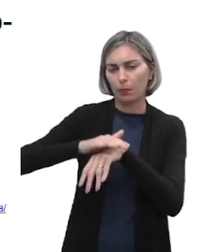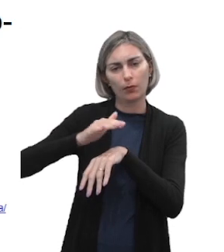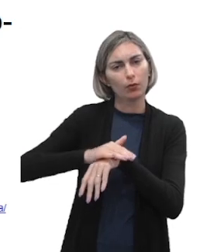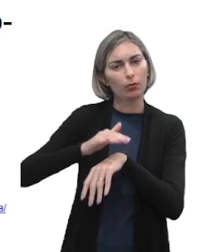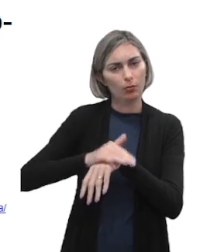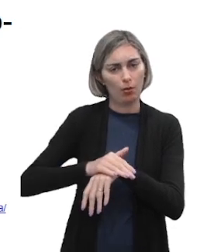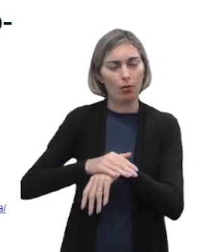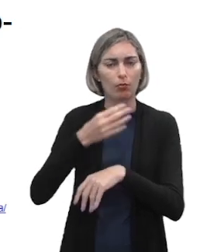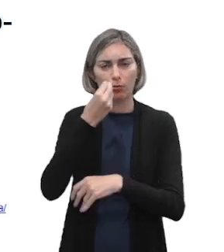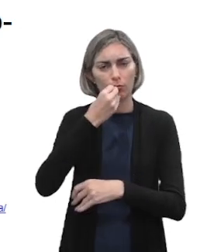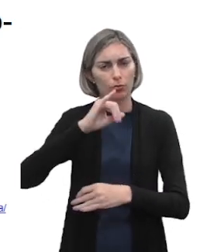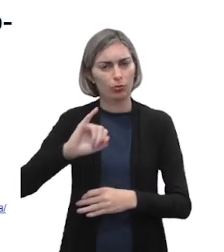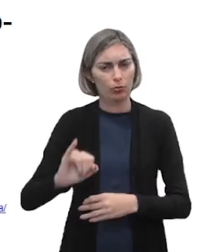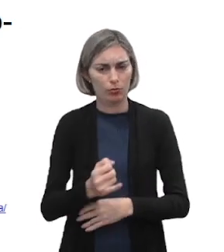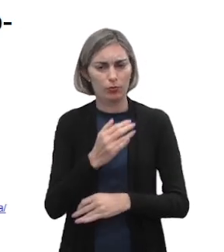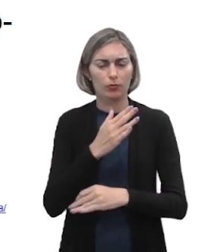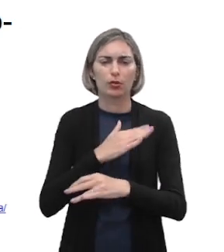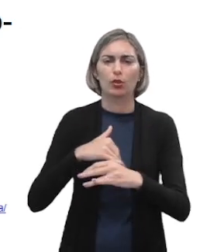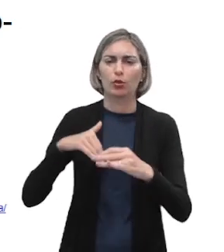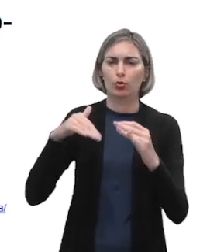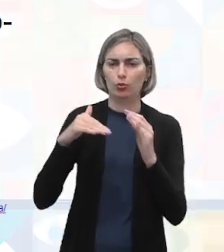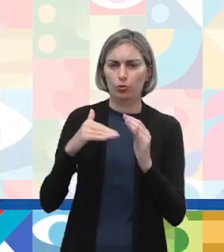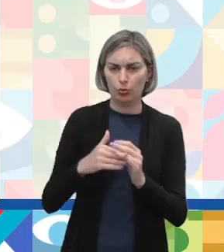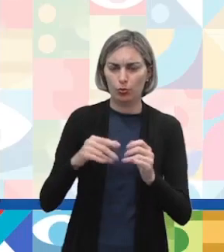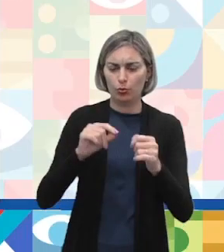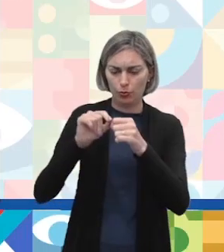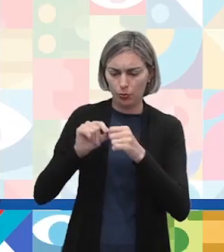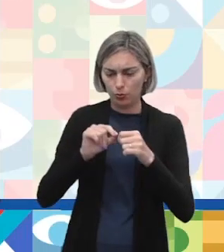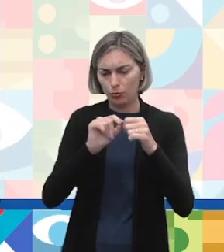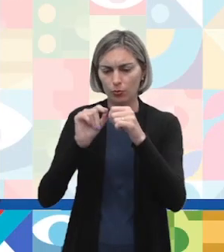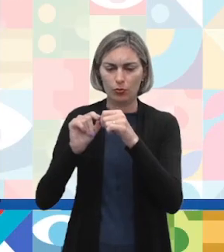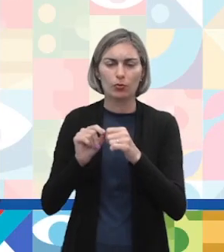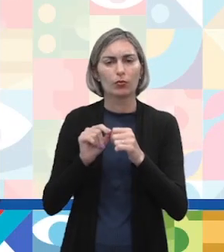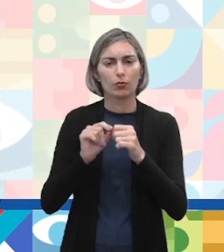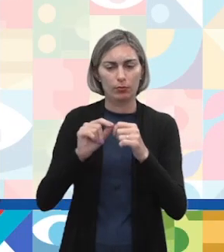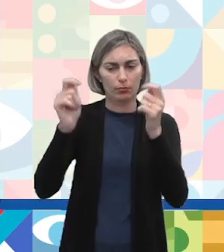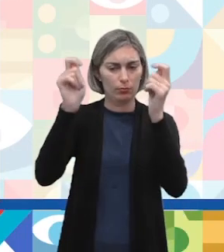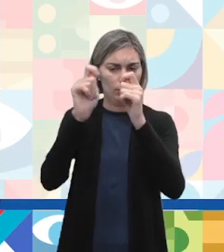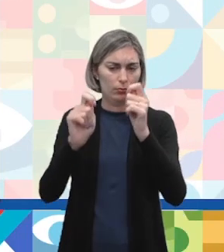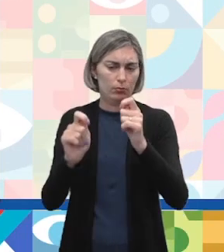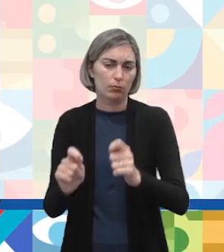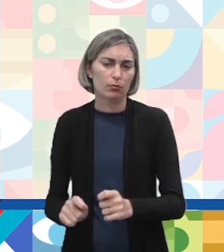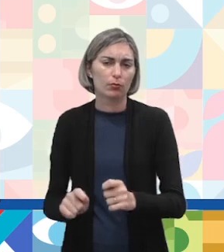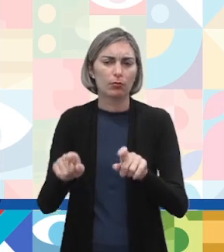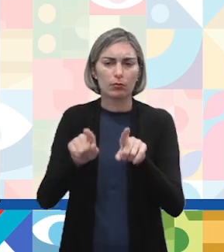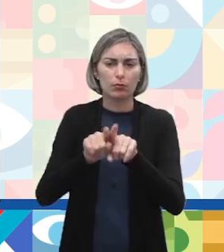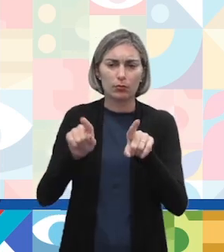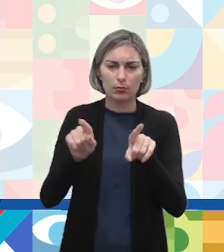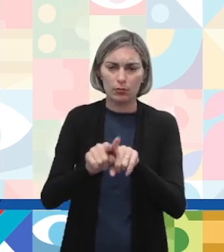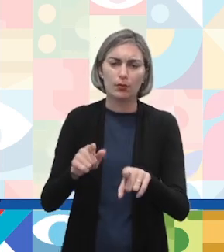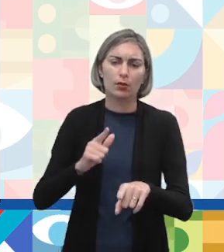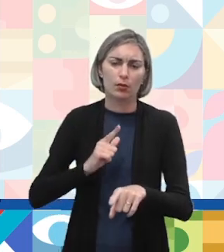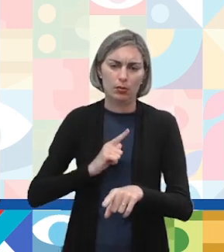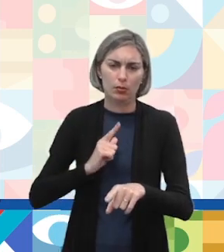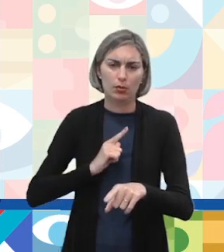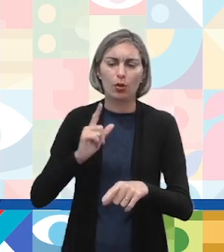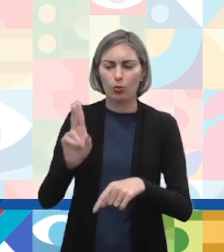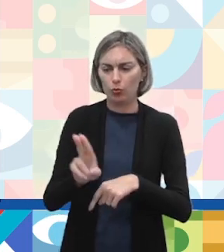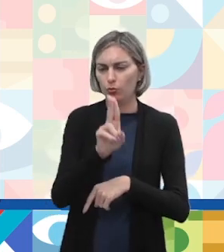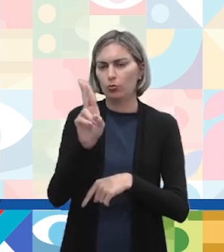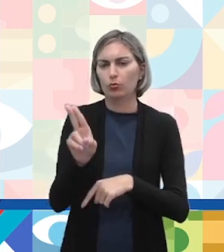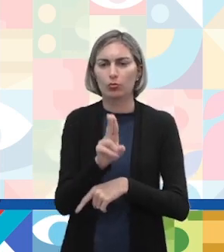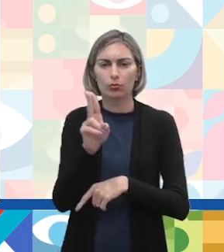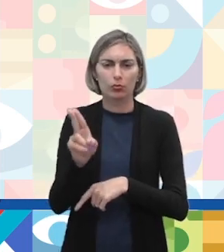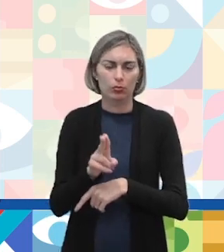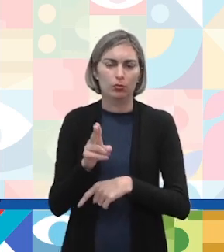para aproveitar toda aquela produção que estava tendo ali no artesanato. Então, isso também teria que ter uma utilidade